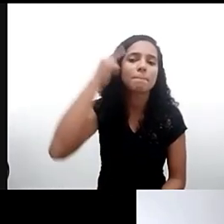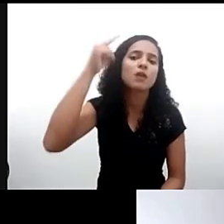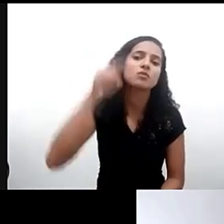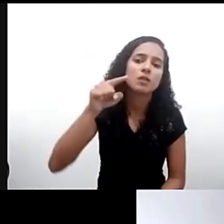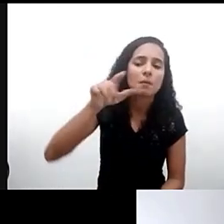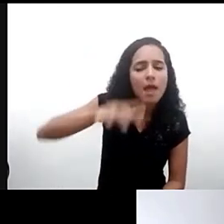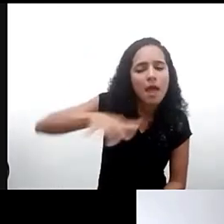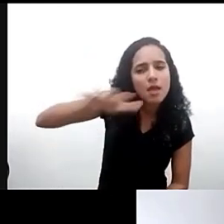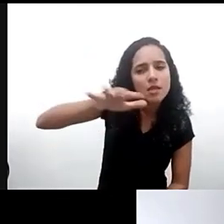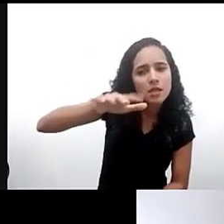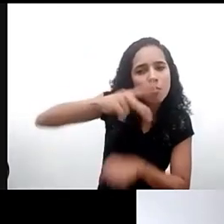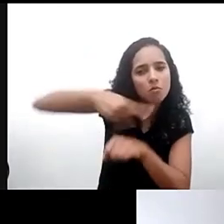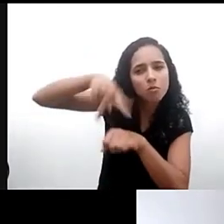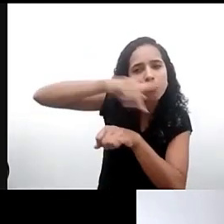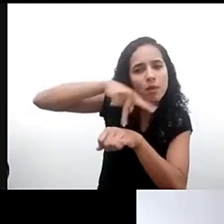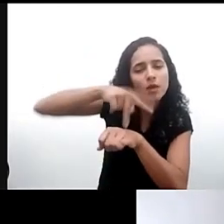específico